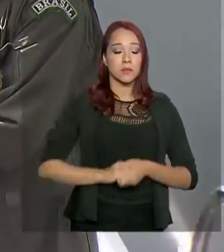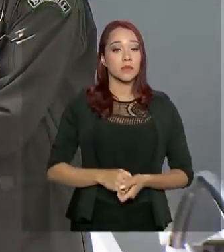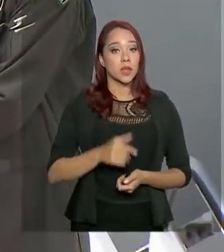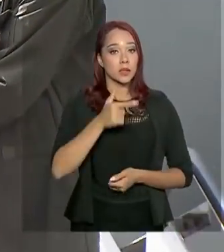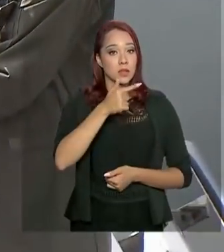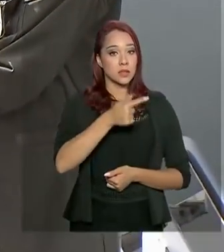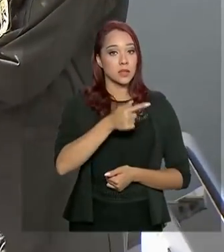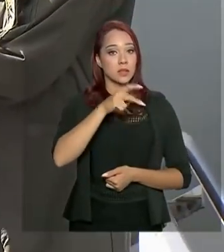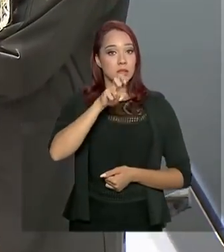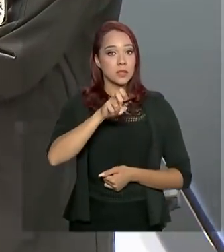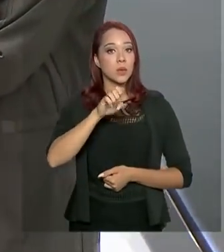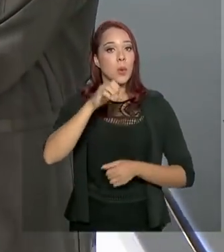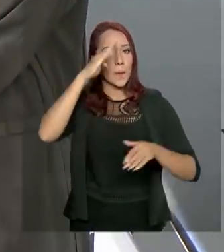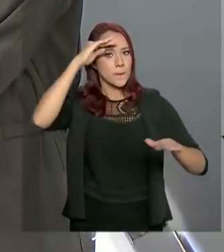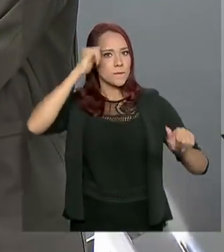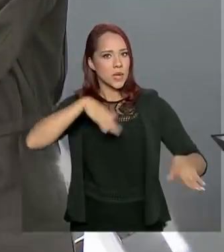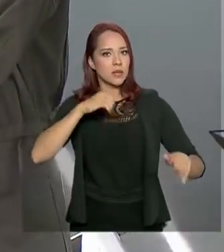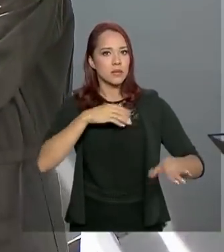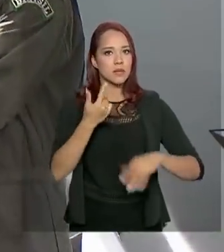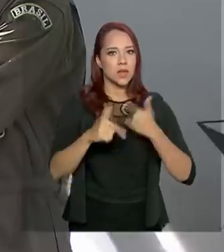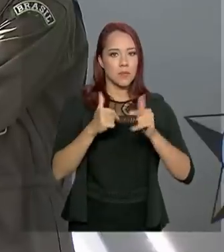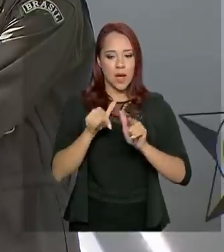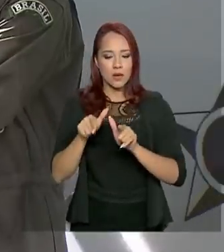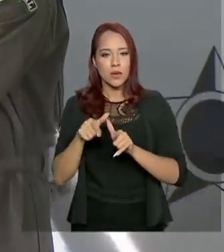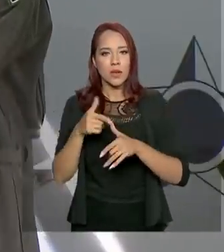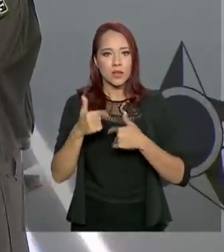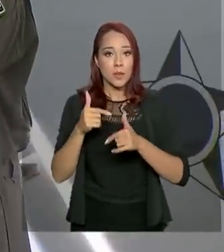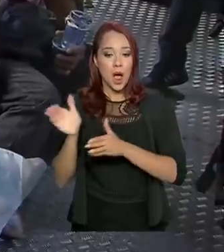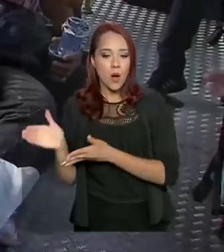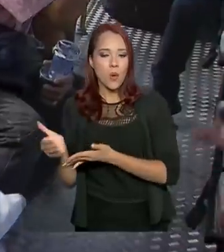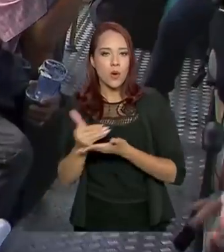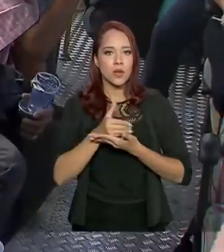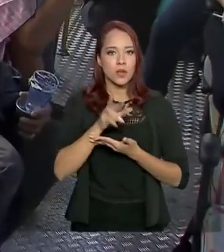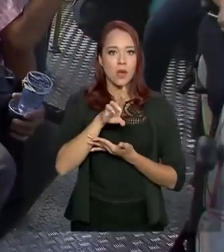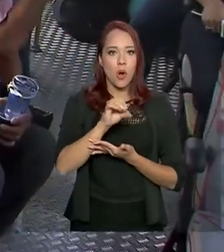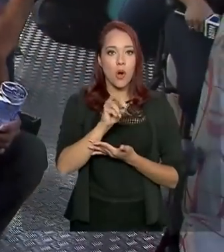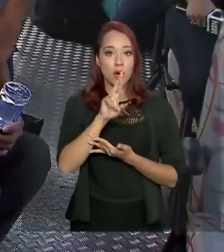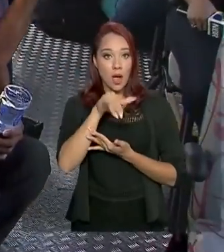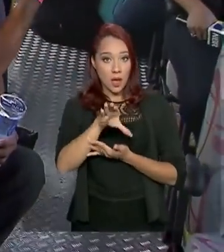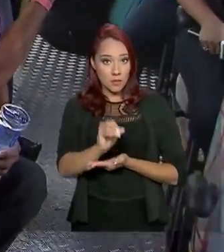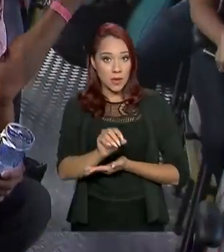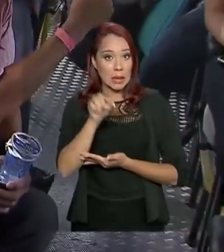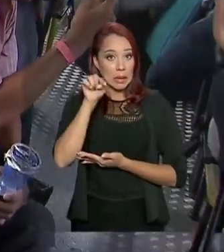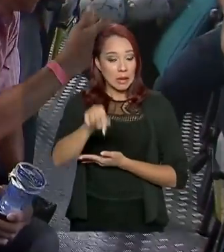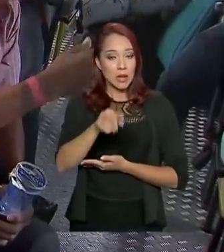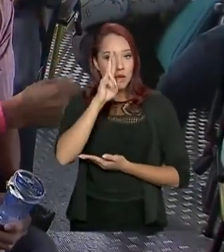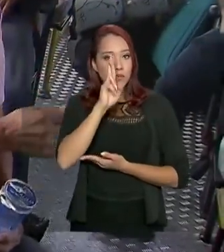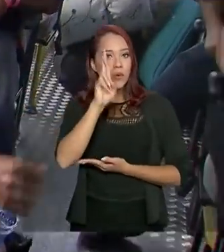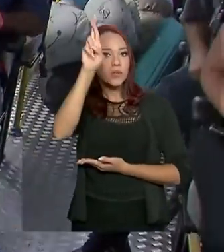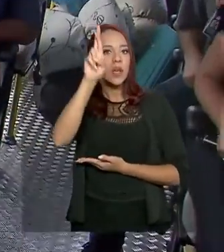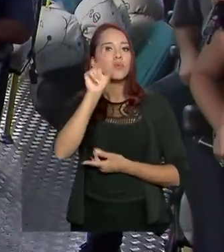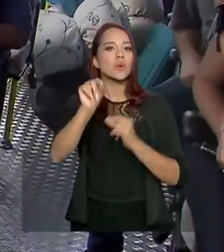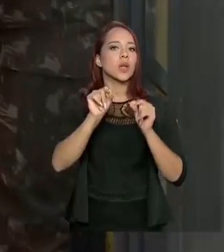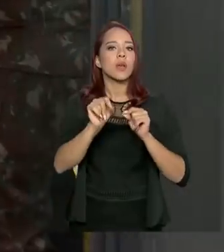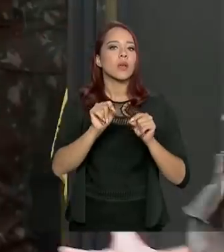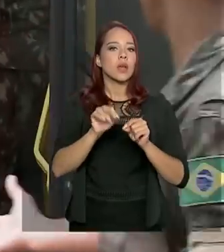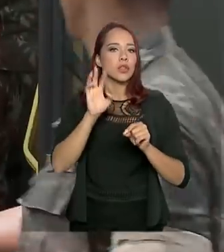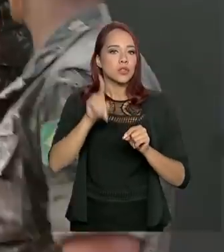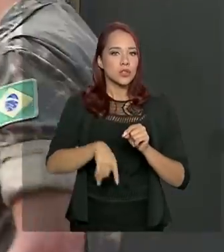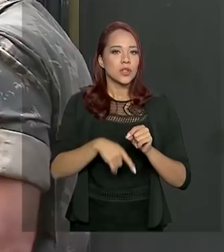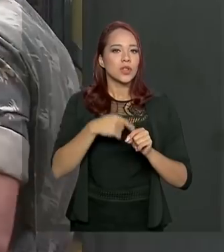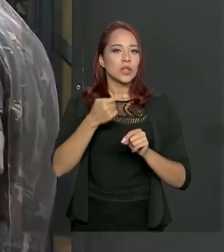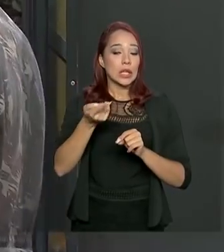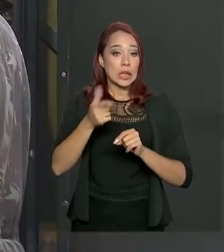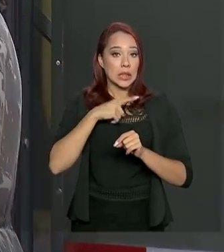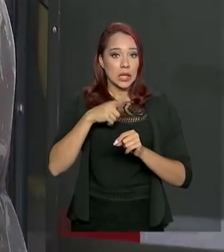705 militares participam da operação acolhida em Roraima. Eles são responsáveis pela logística da Força Tarefa, que